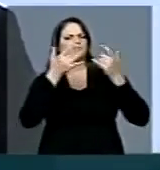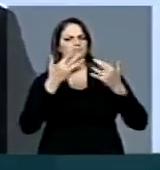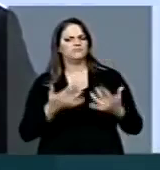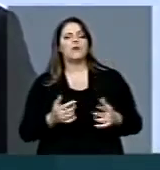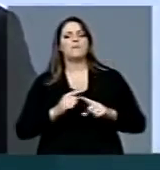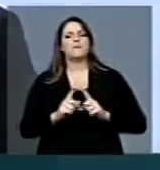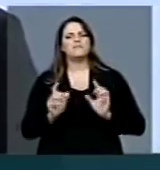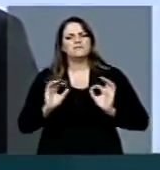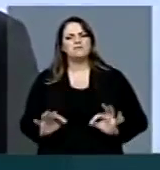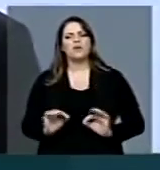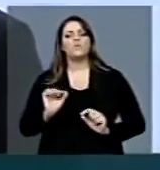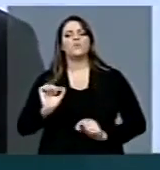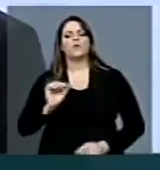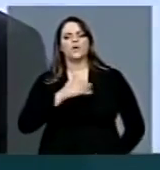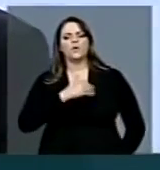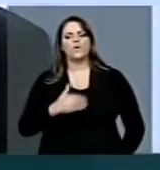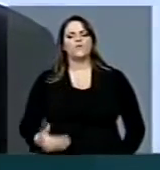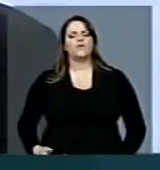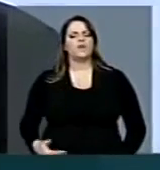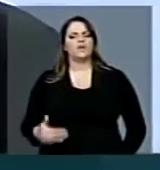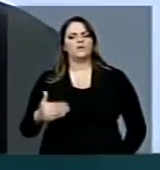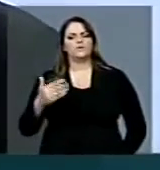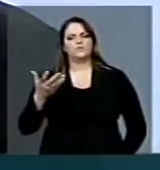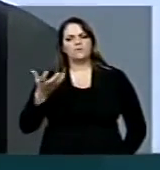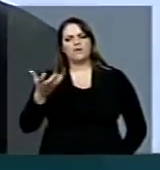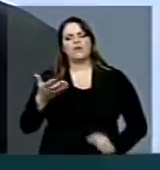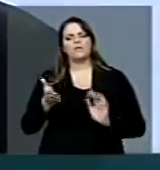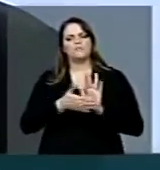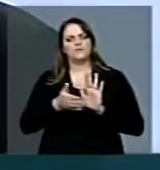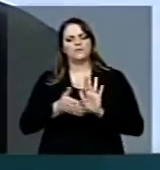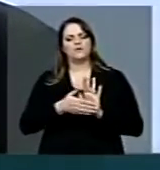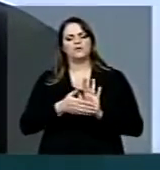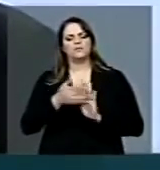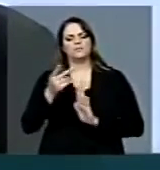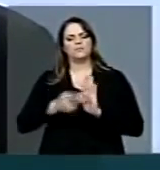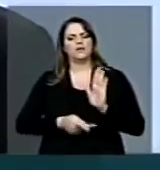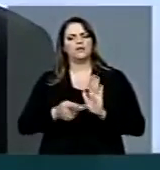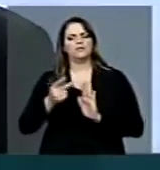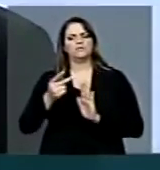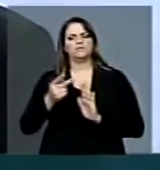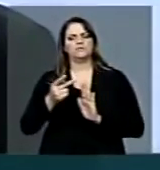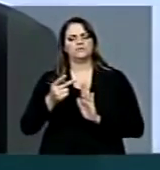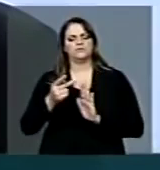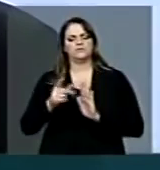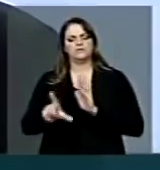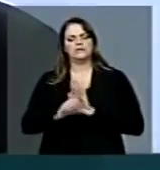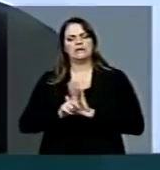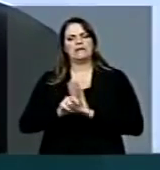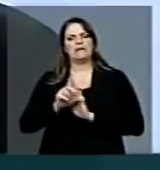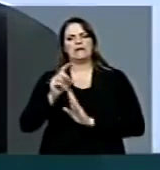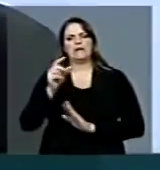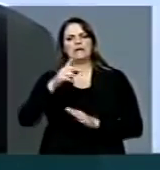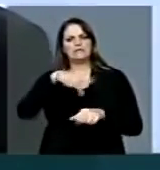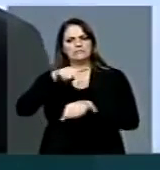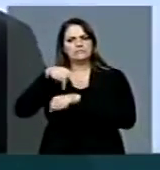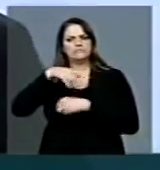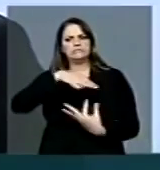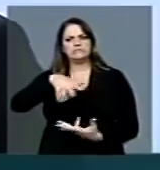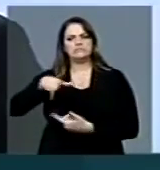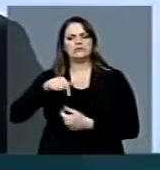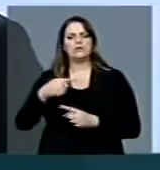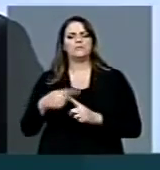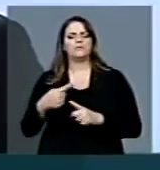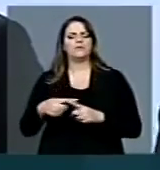o que é que o governo brasileiro está pensando em propor no plano da legislação internacional para conter essa